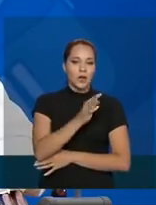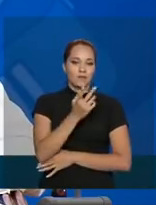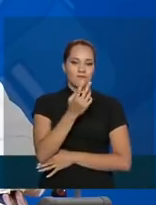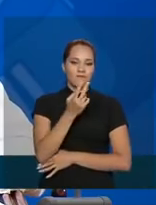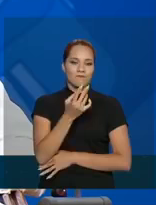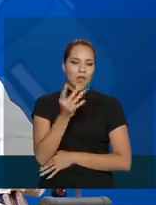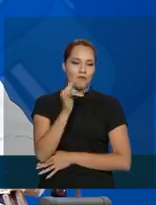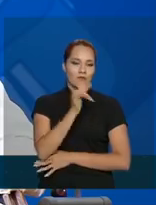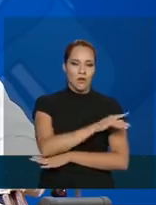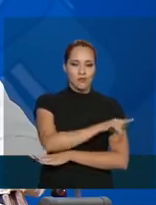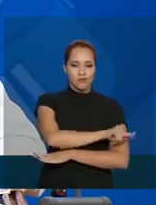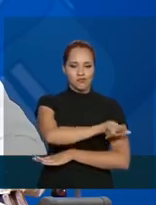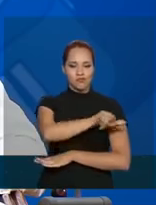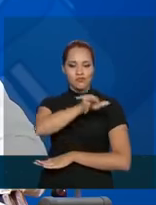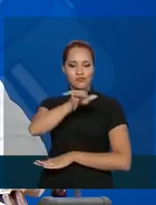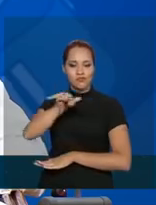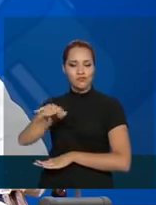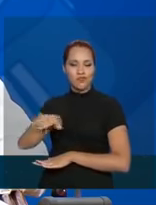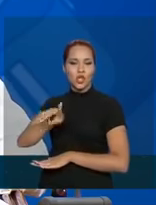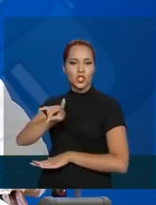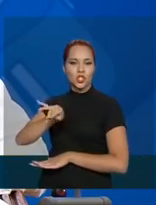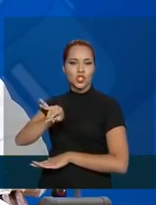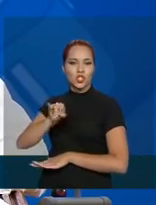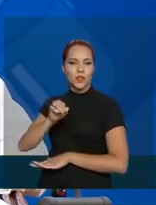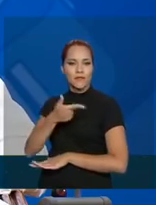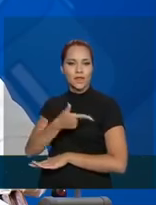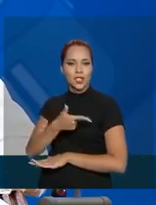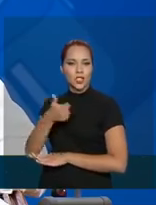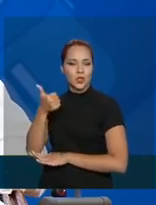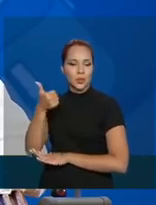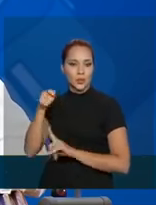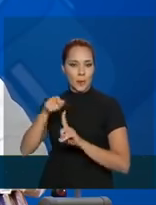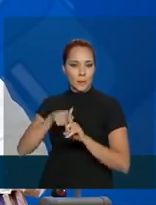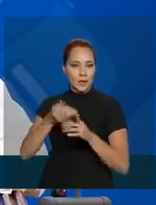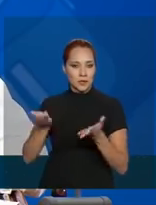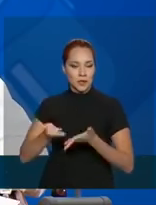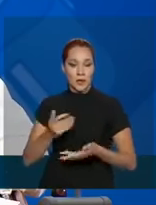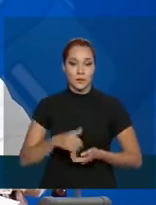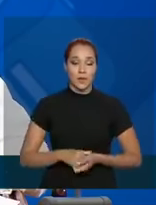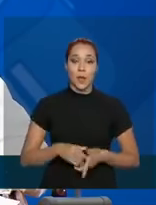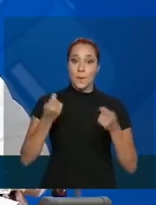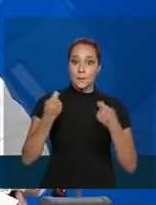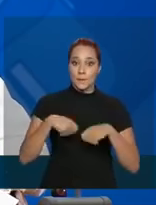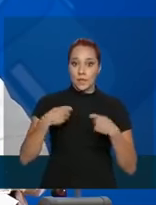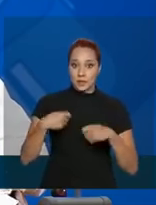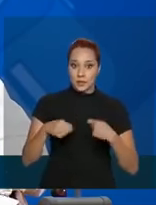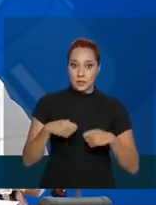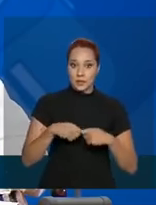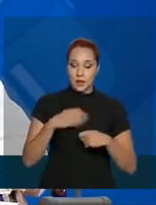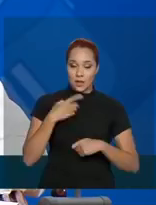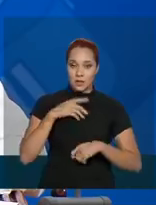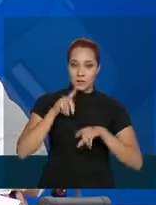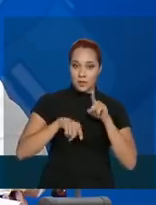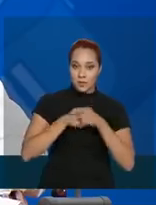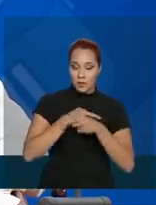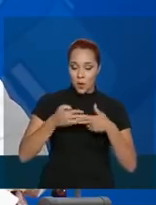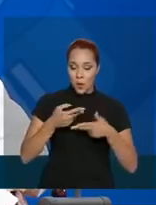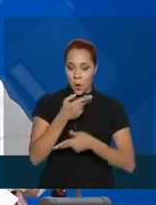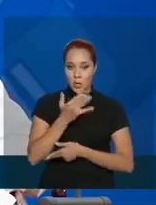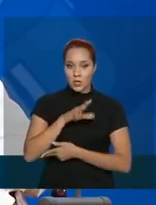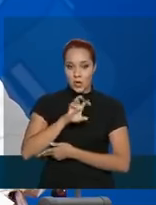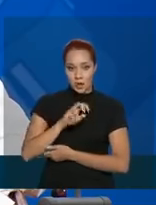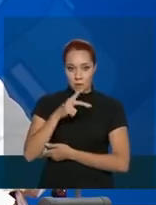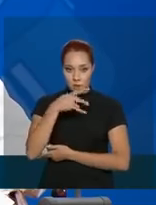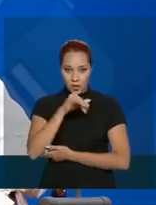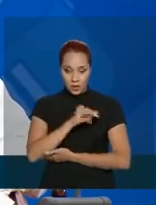com essas cargas, no dia 21. Serão necessário para trazer esses equipamentos de proteção individual que